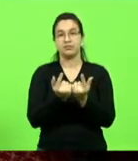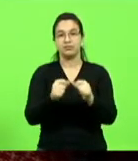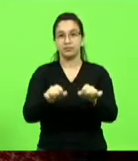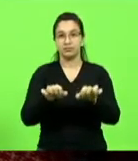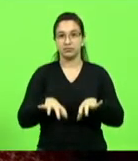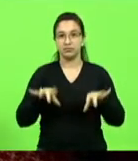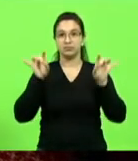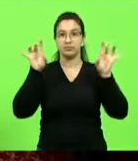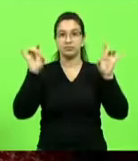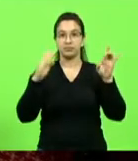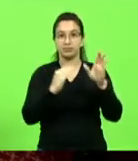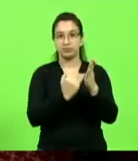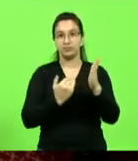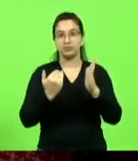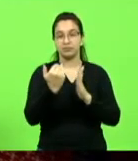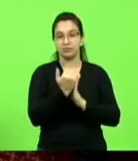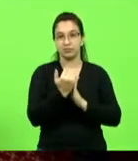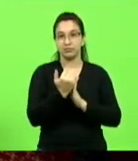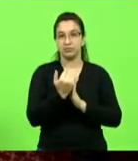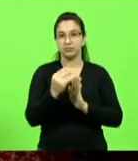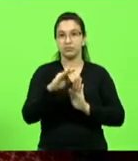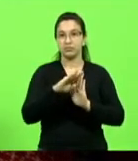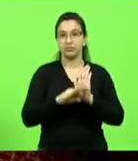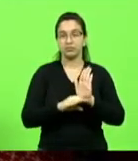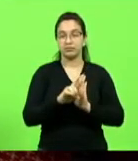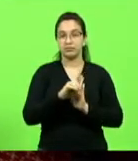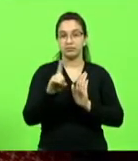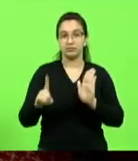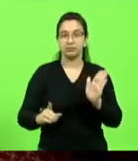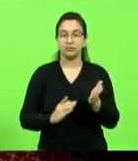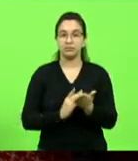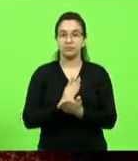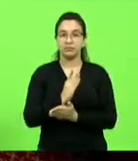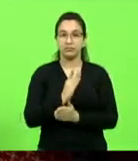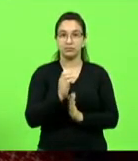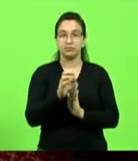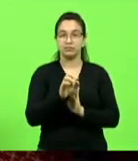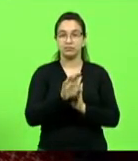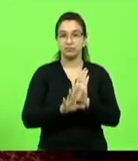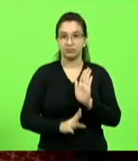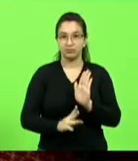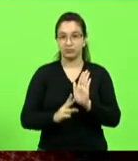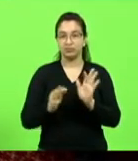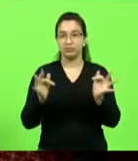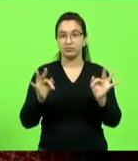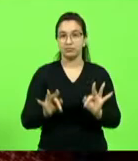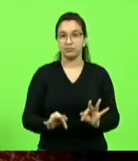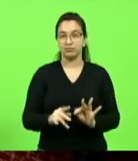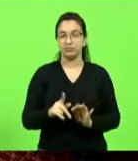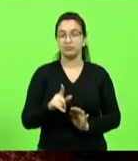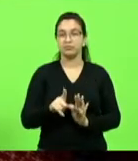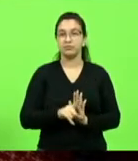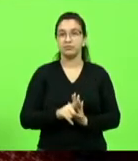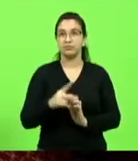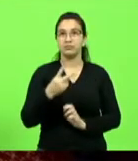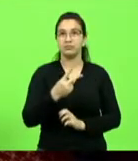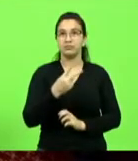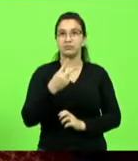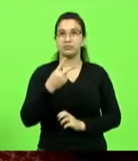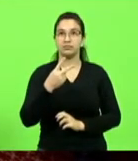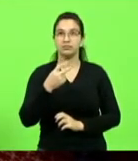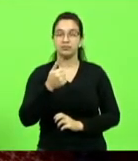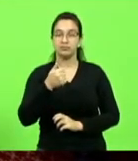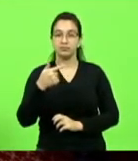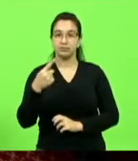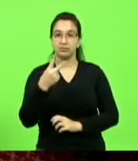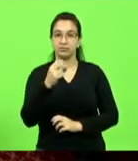A ordem do dia. Foram aprovadas as redações finais e zaradas do projeto de lei número 212-2021 e